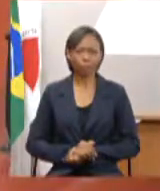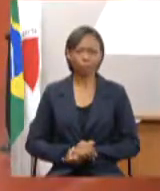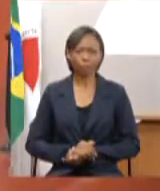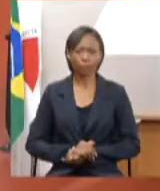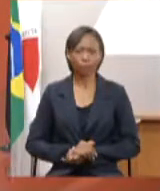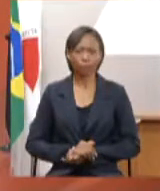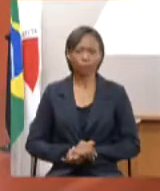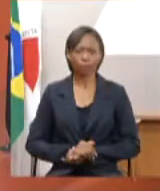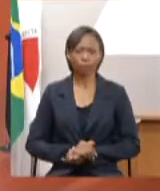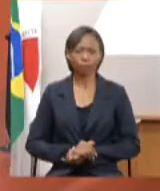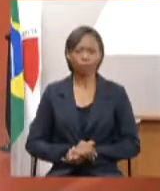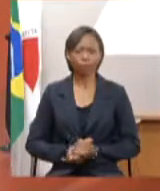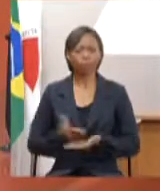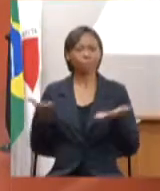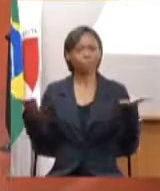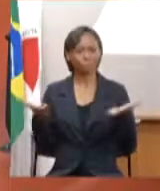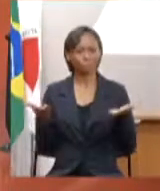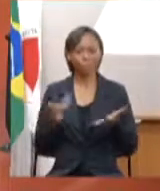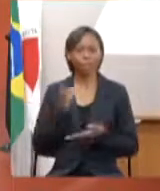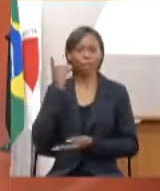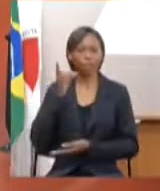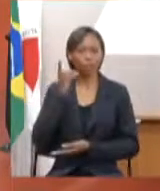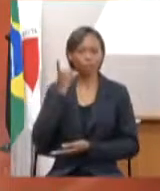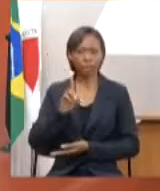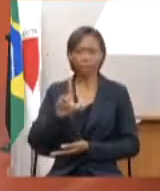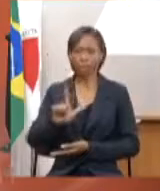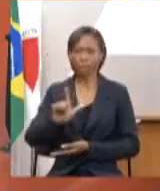Passo a fala a deputada Laura Serrano.